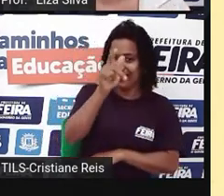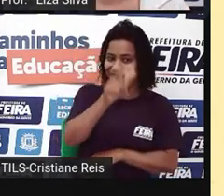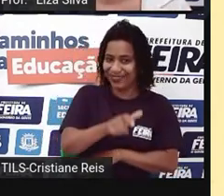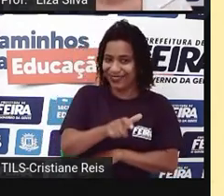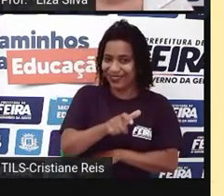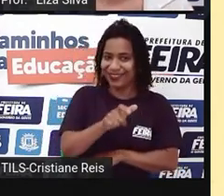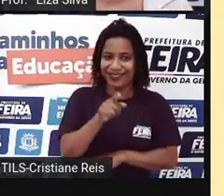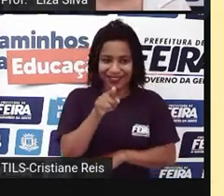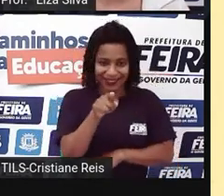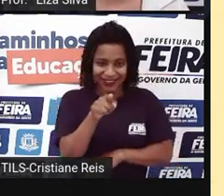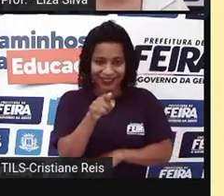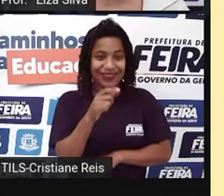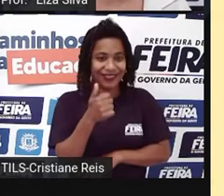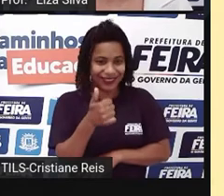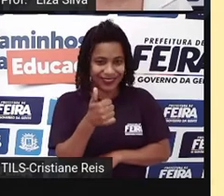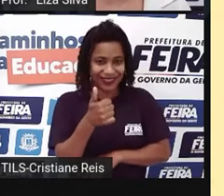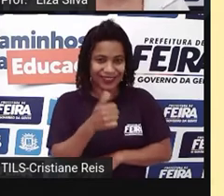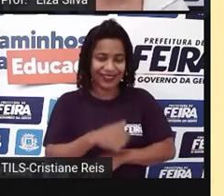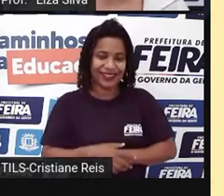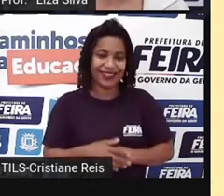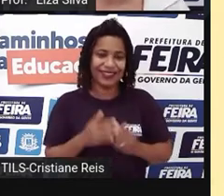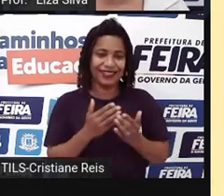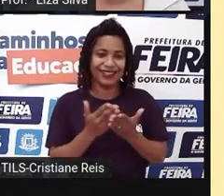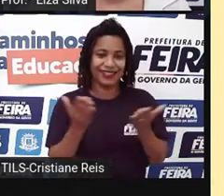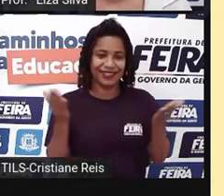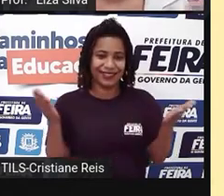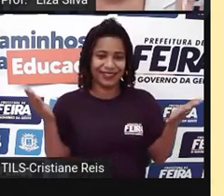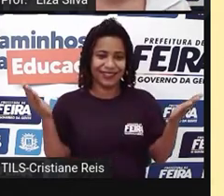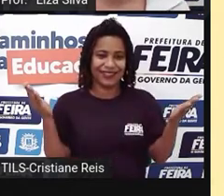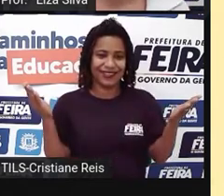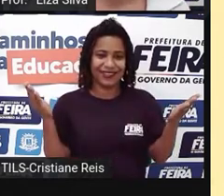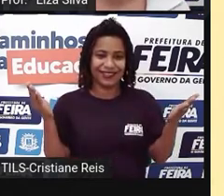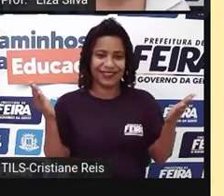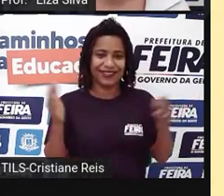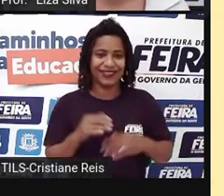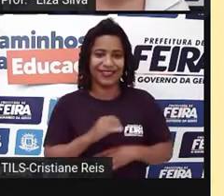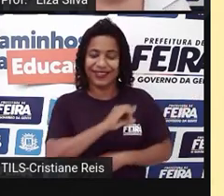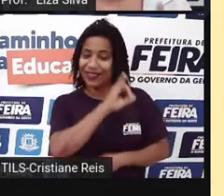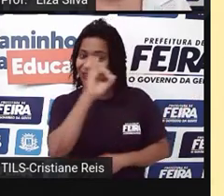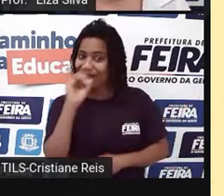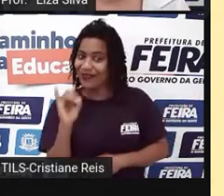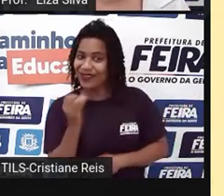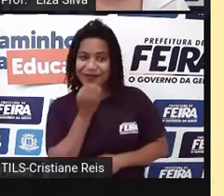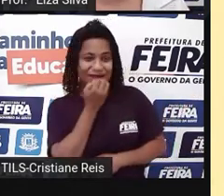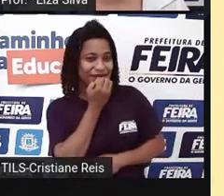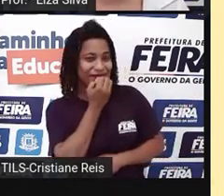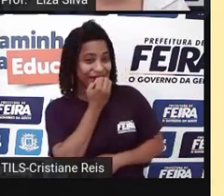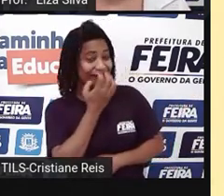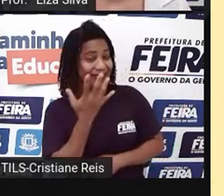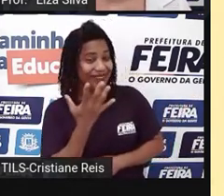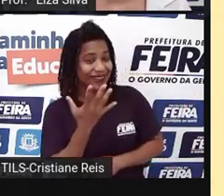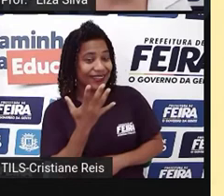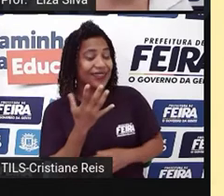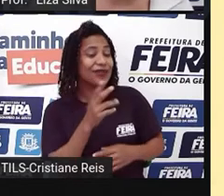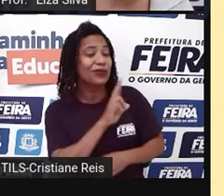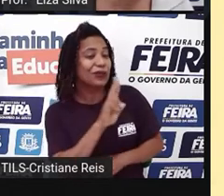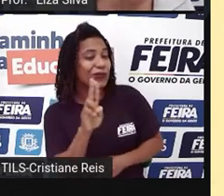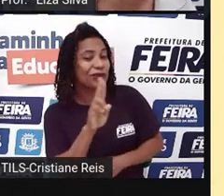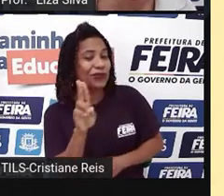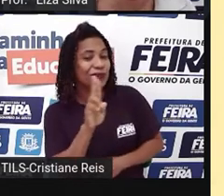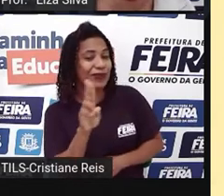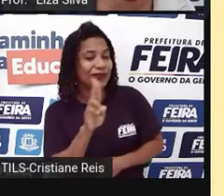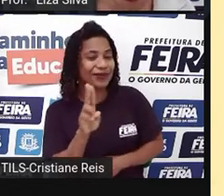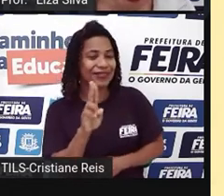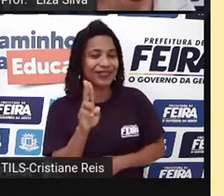Number one. Então, hello, what's your name? Oi, olá, qual é seu nome? Então, em inglês, nós